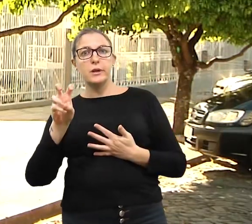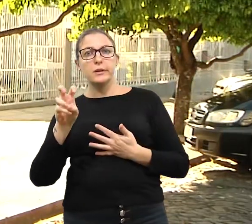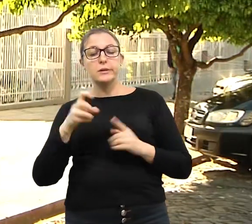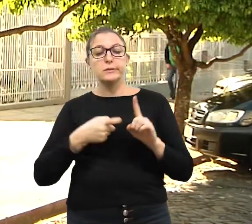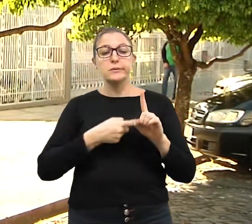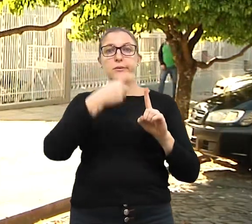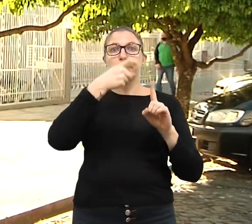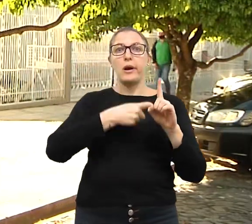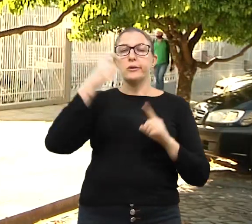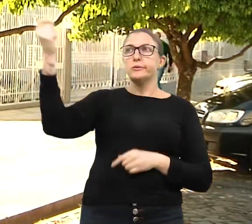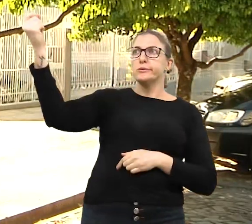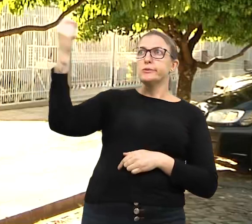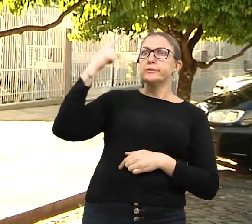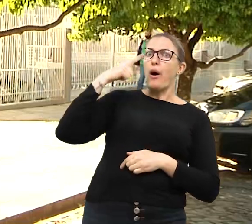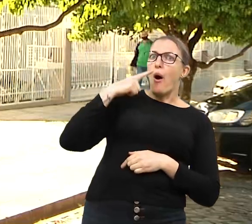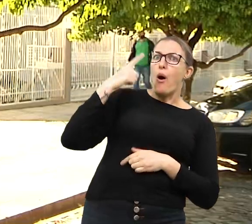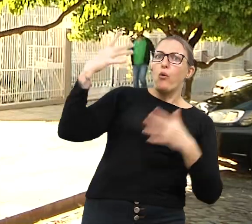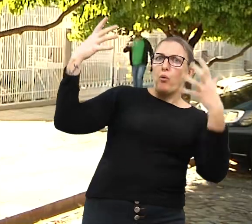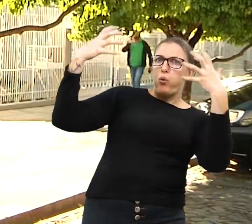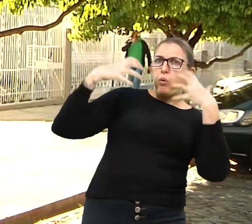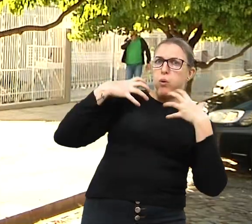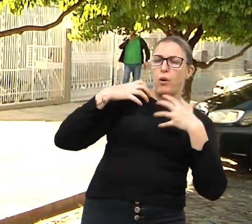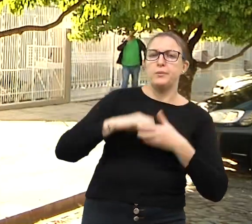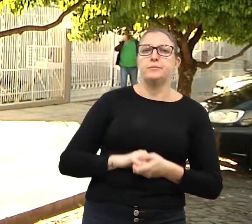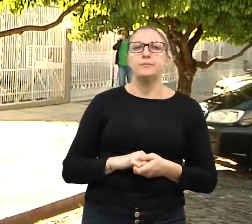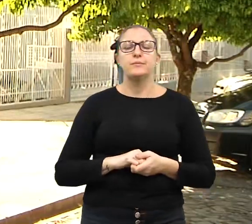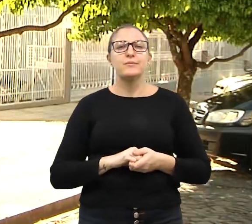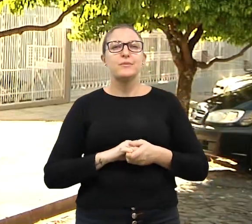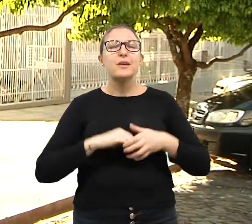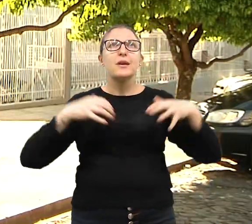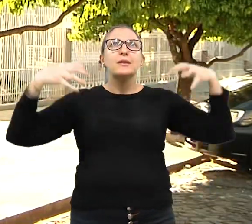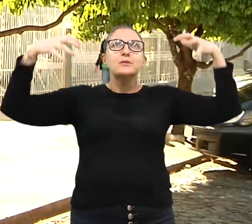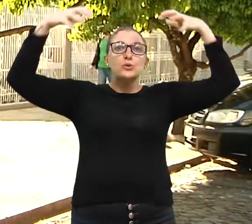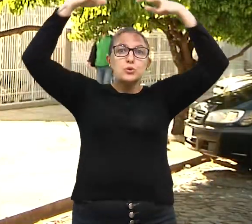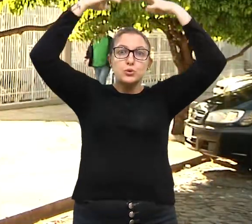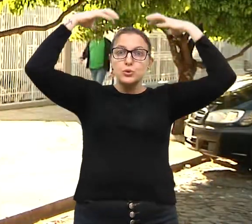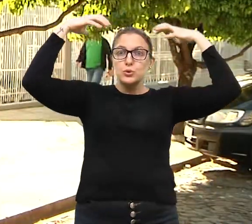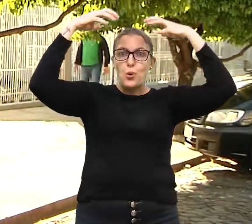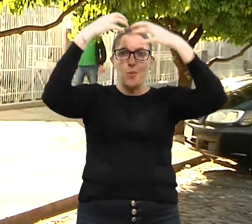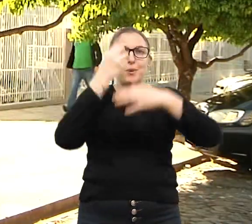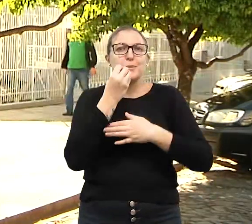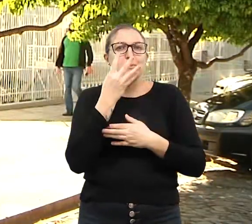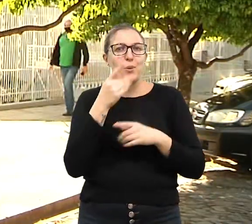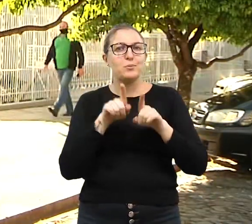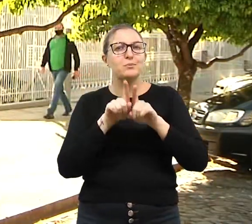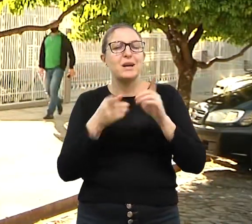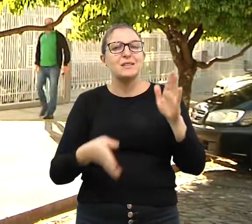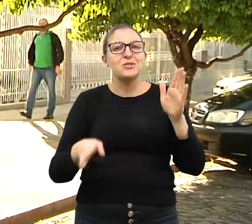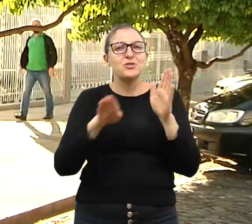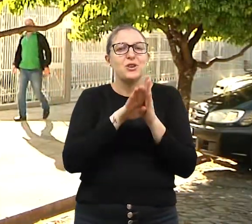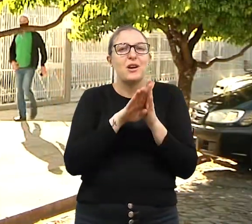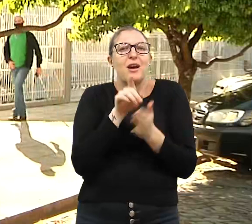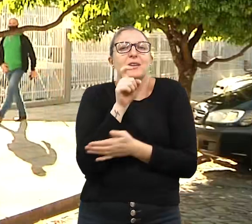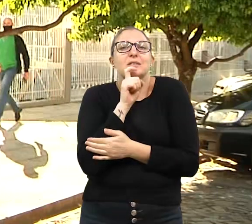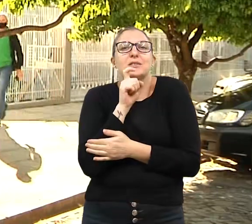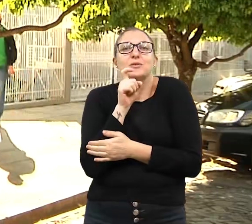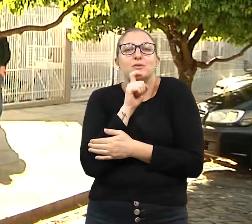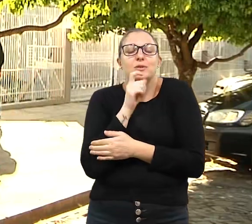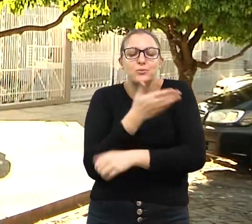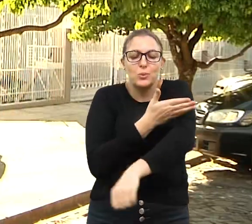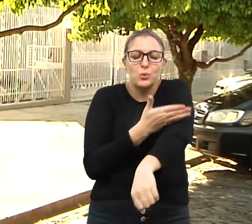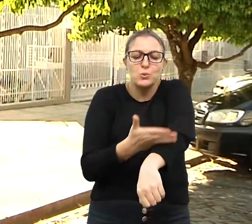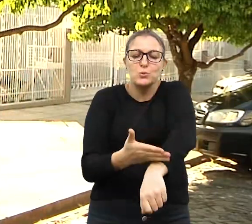Uma sombra é sempre muito bem-vinda. Mas com a chegada da estação mais fria do ano, esses hábitos precisam ser